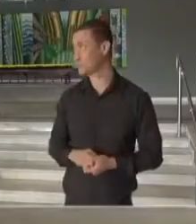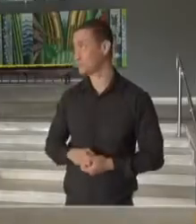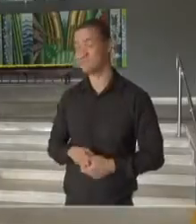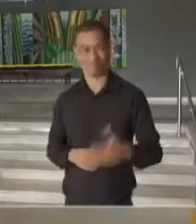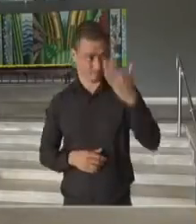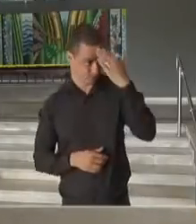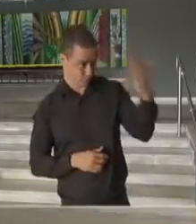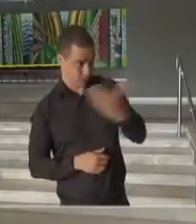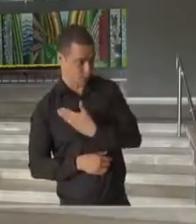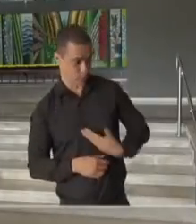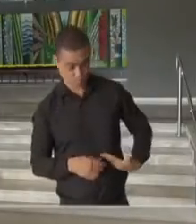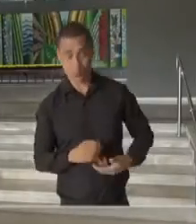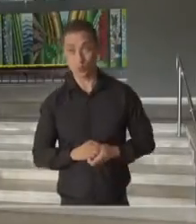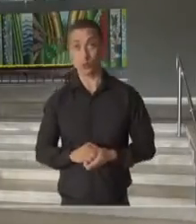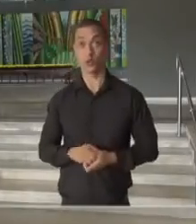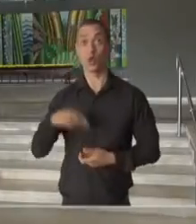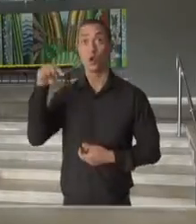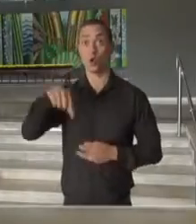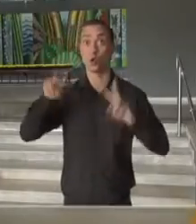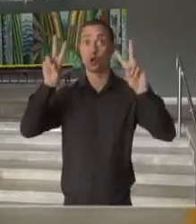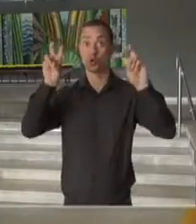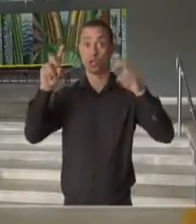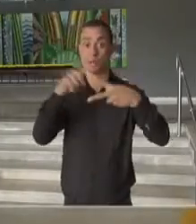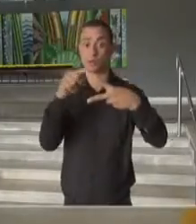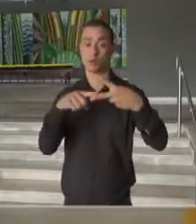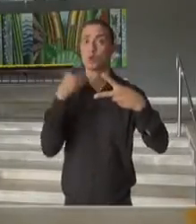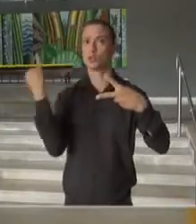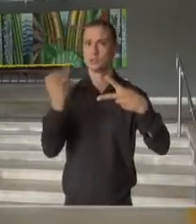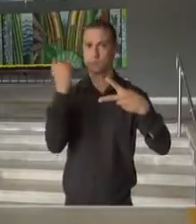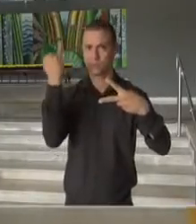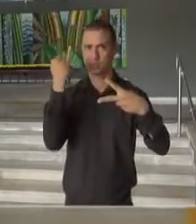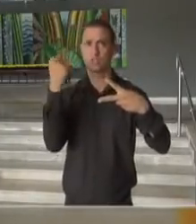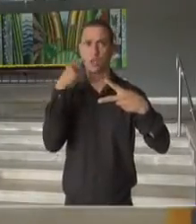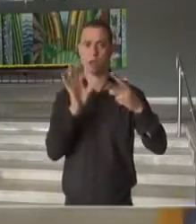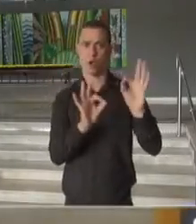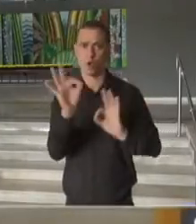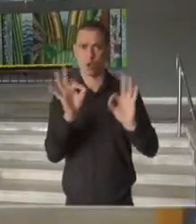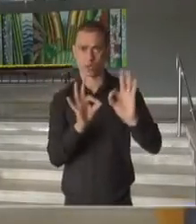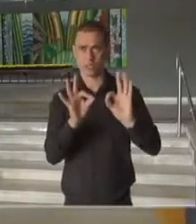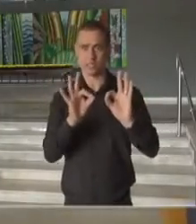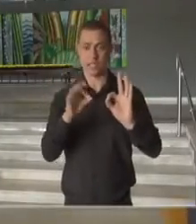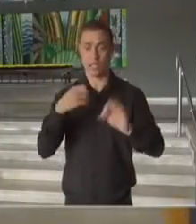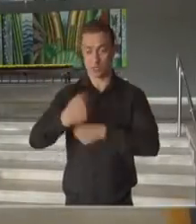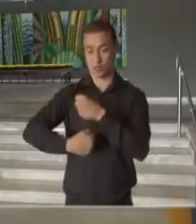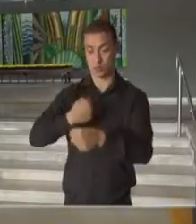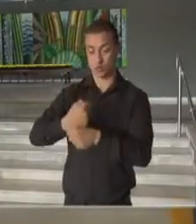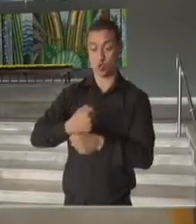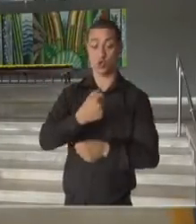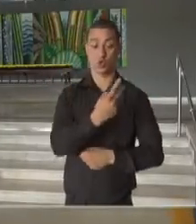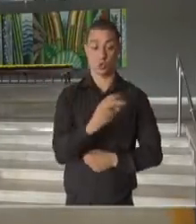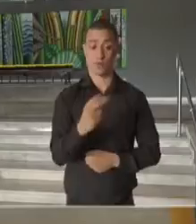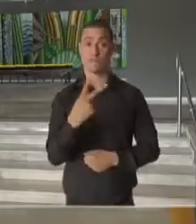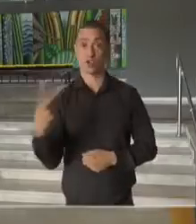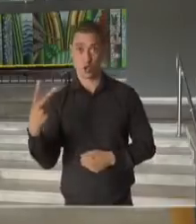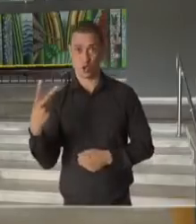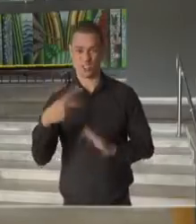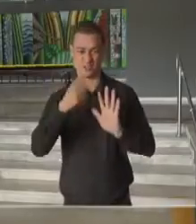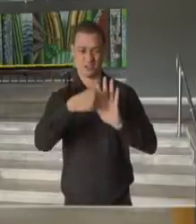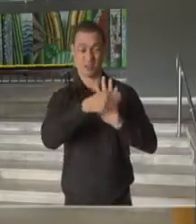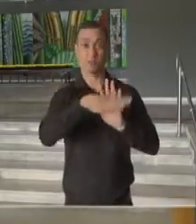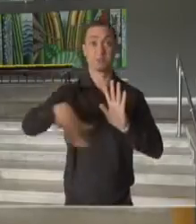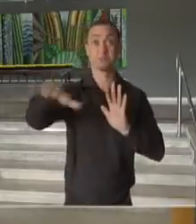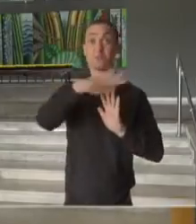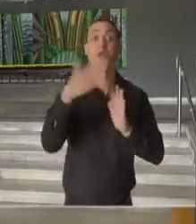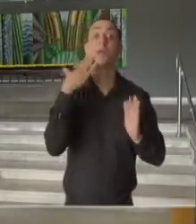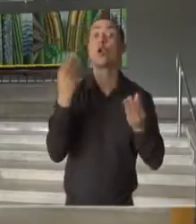governador. Hoje, dois temas importantes. A organização do calendário do ano letivo de 2022 para que a sociedade paulista saiba